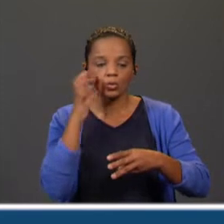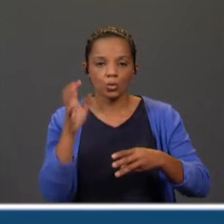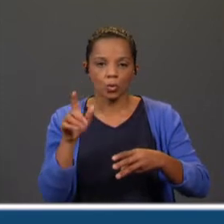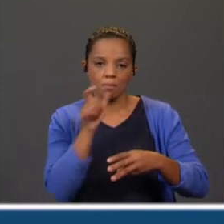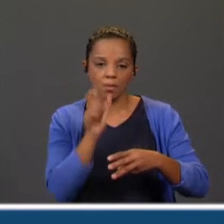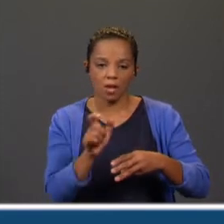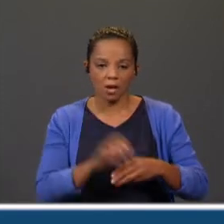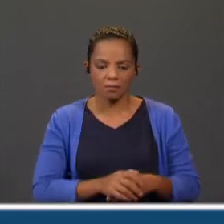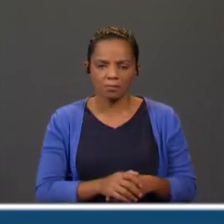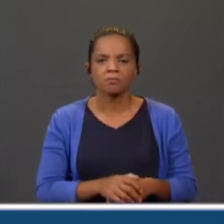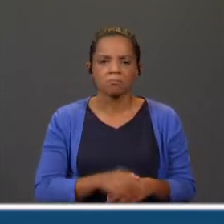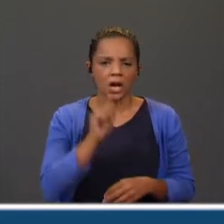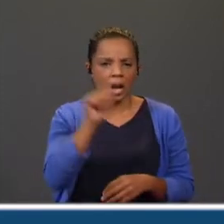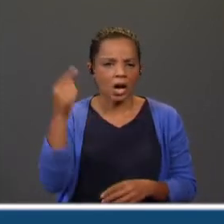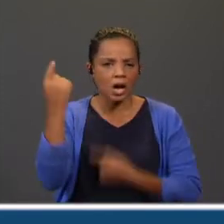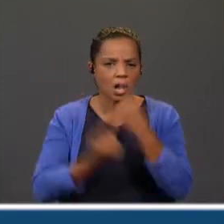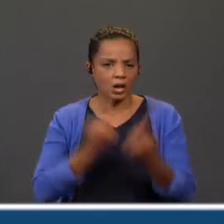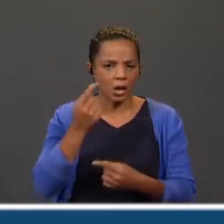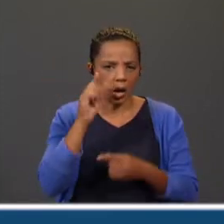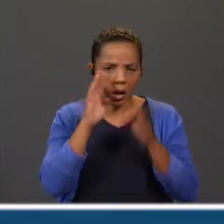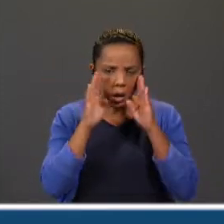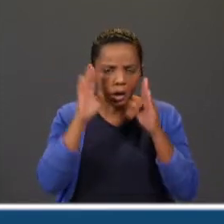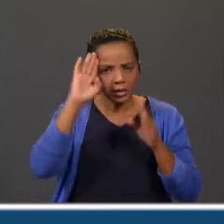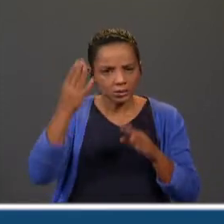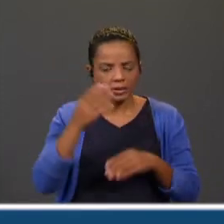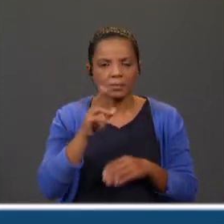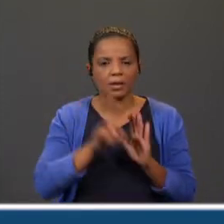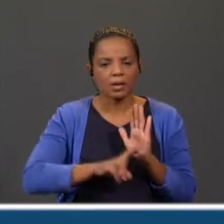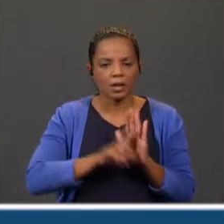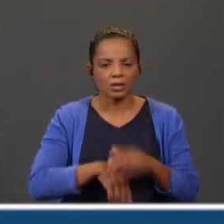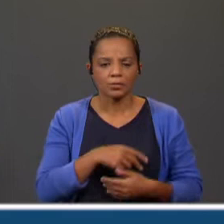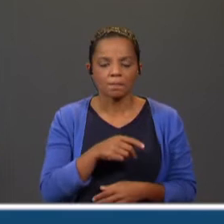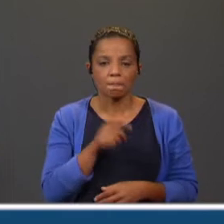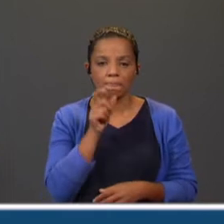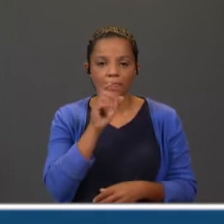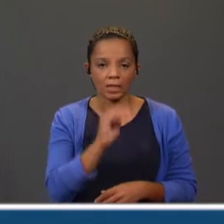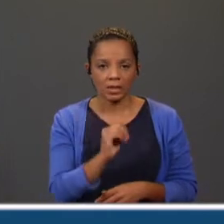Alguém aí está atento e sabe muito bem estas regras. Palavra senhor.